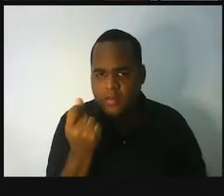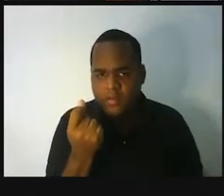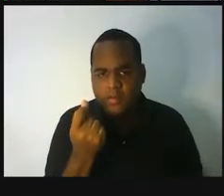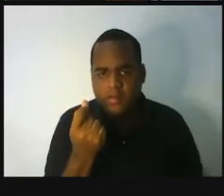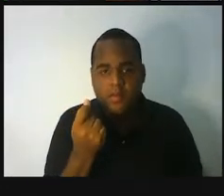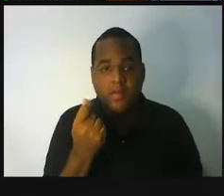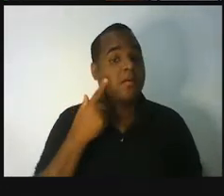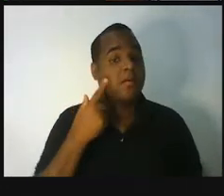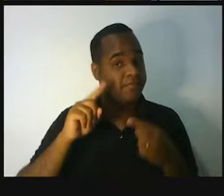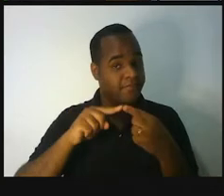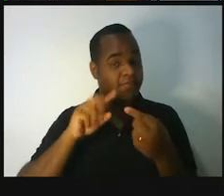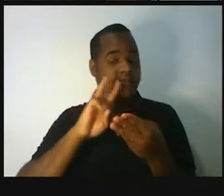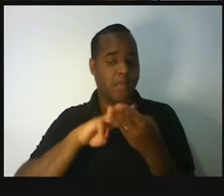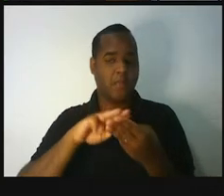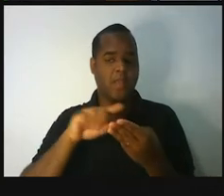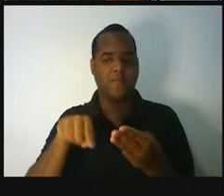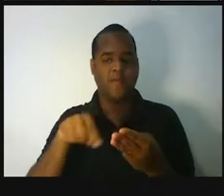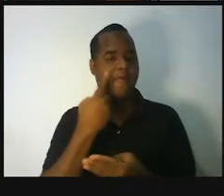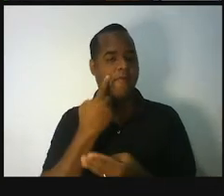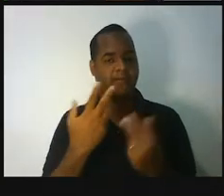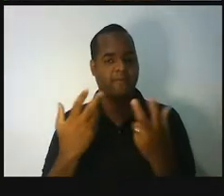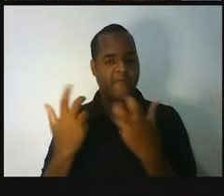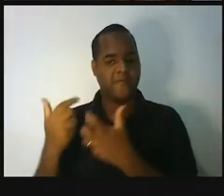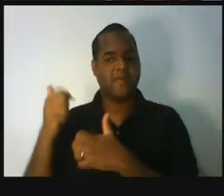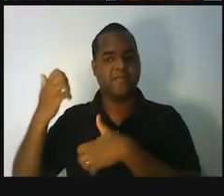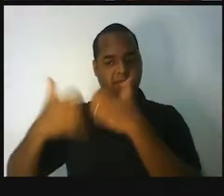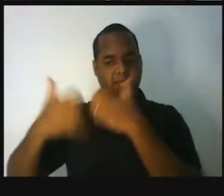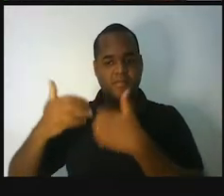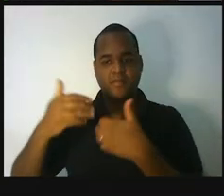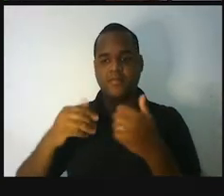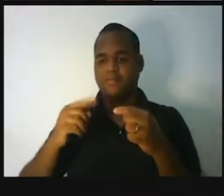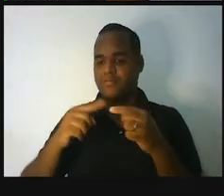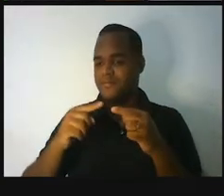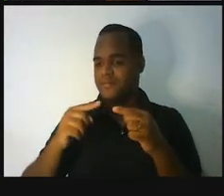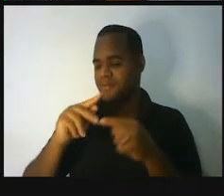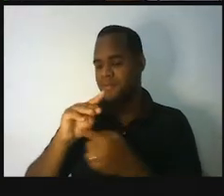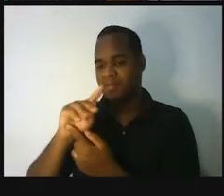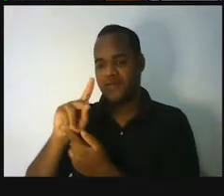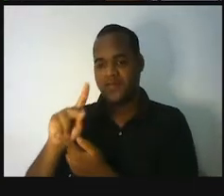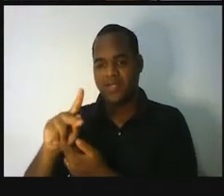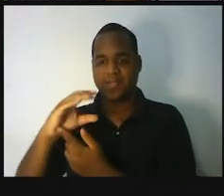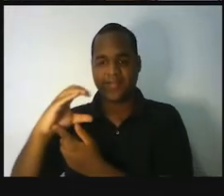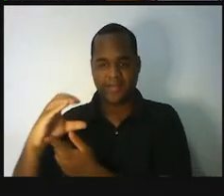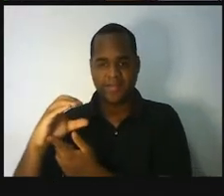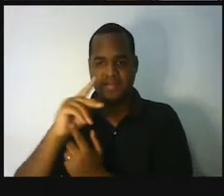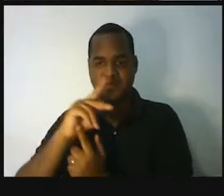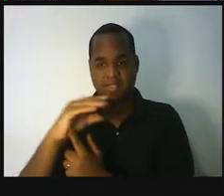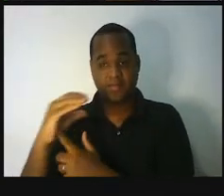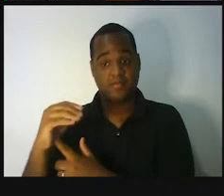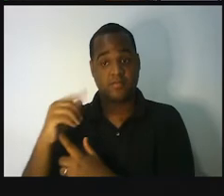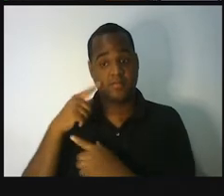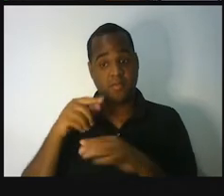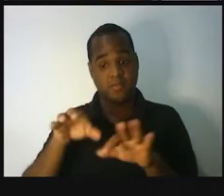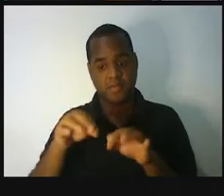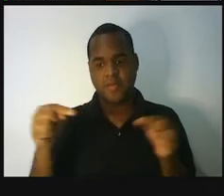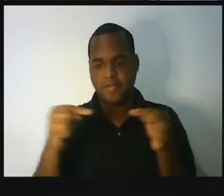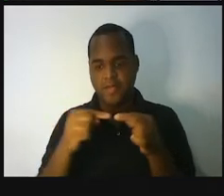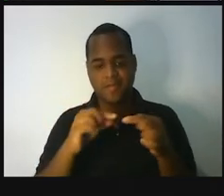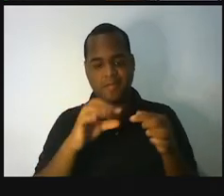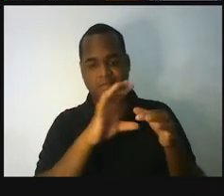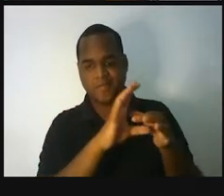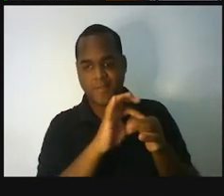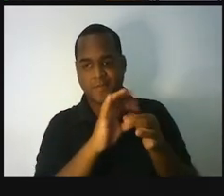Matematicamente, isso é visto no estudo do plano cartesiano, com a construção de pares ordenados.